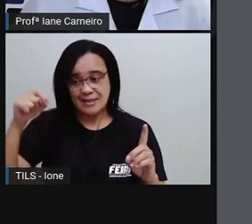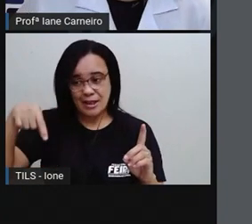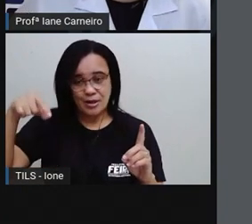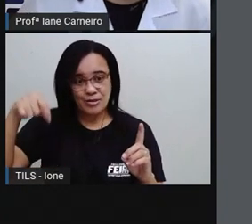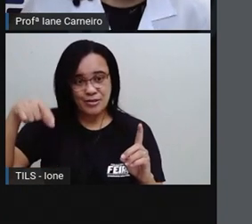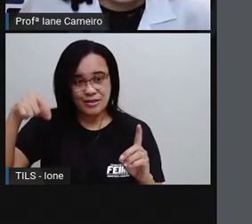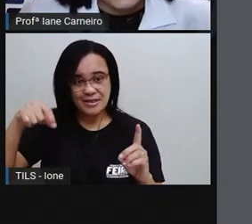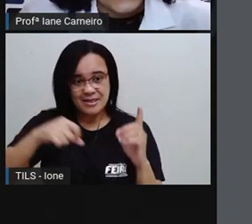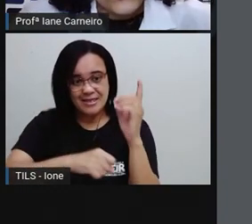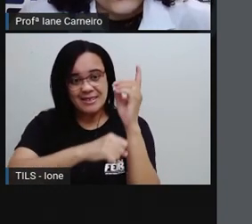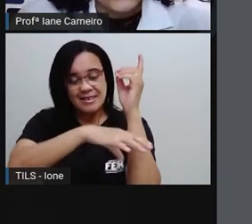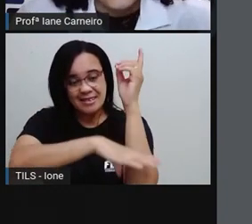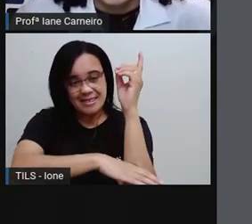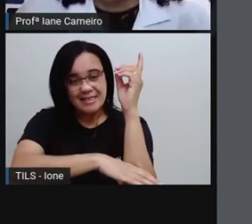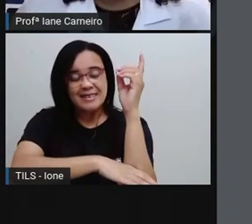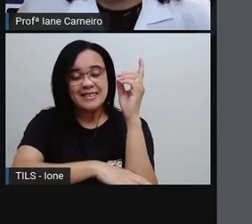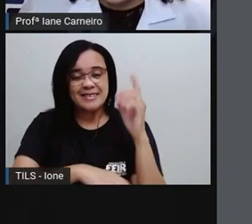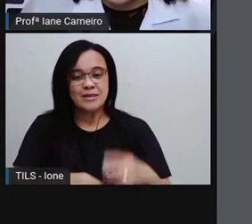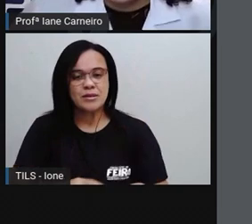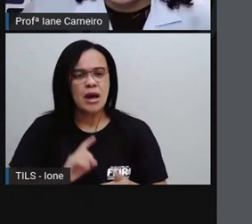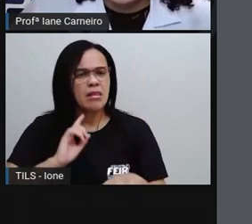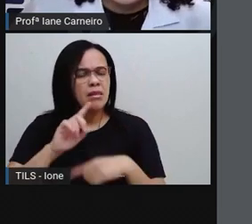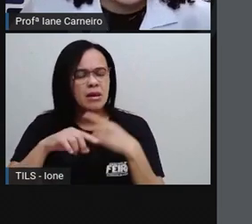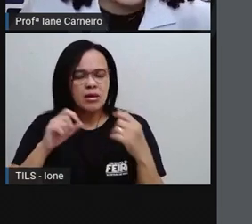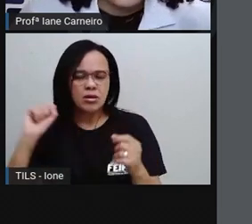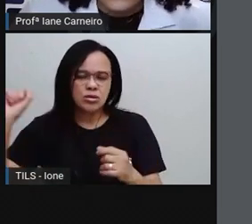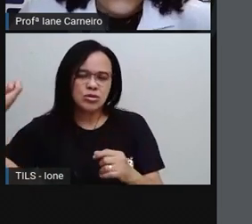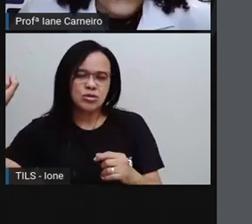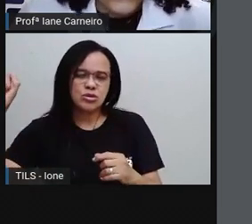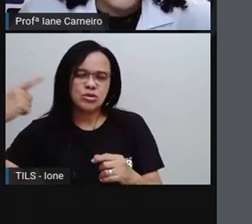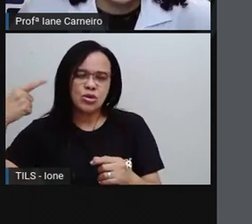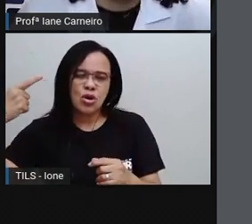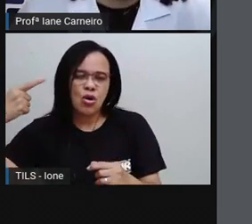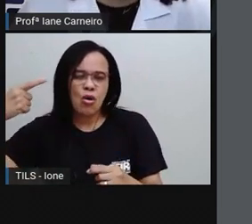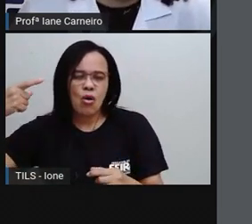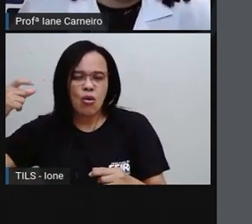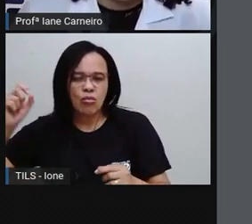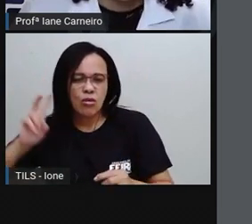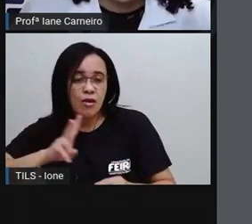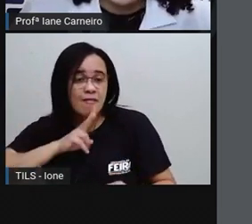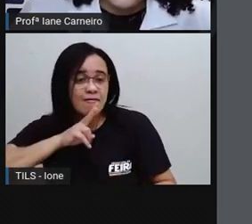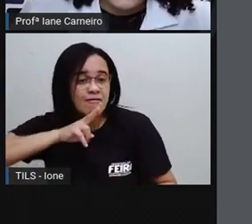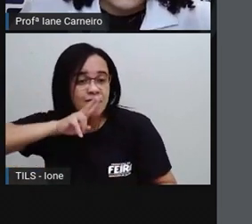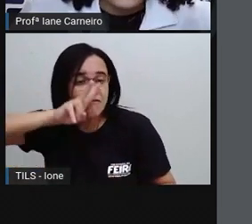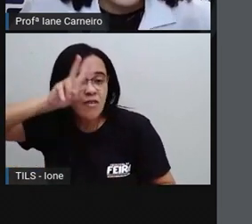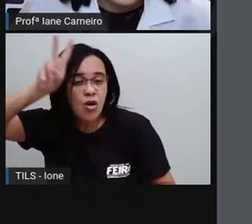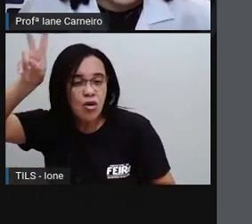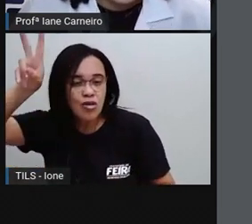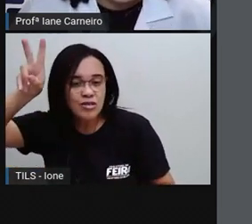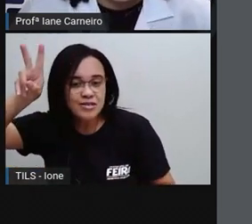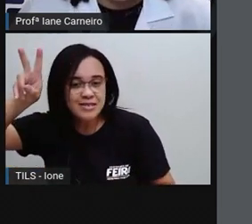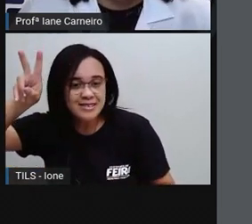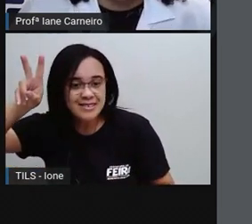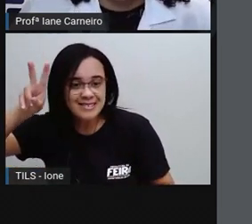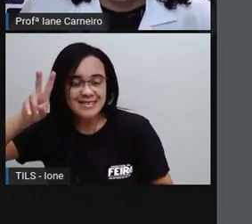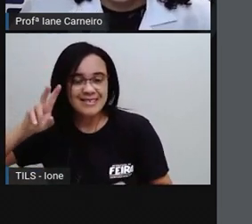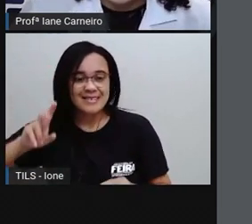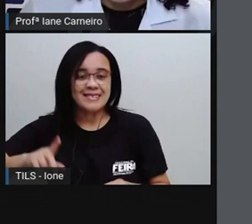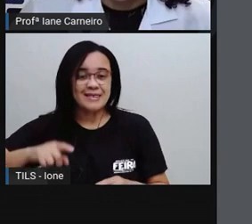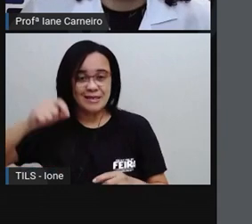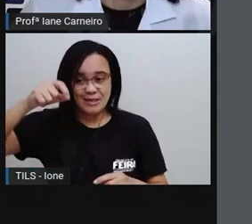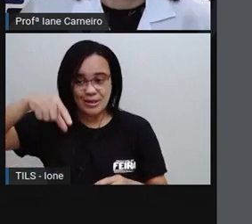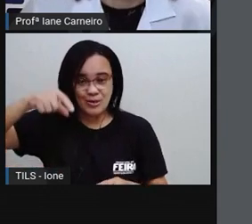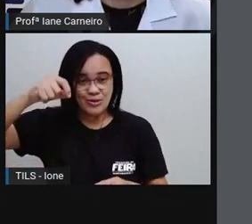No dia seguinte, o sol apareceu tão forte que atraiu todas as gotinhas que foram